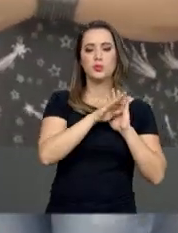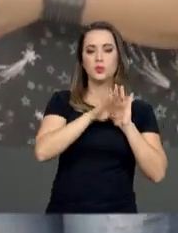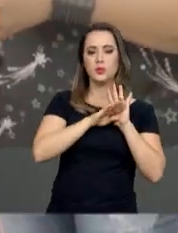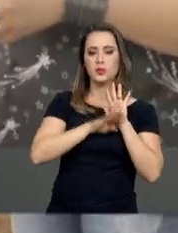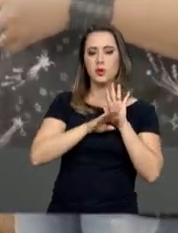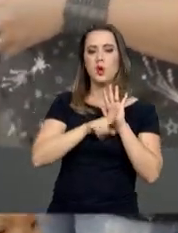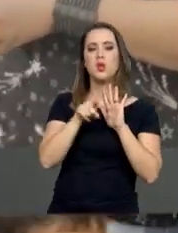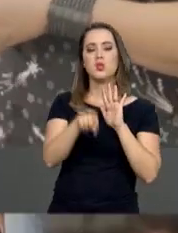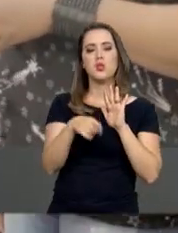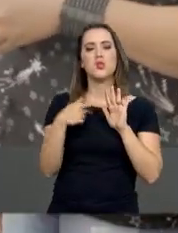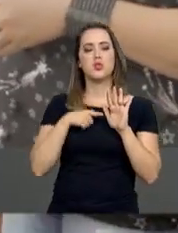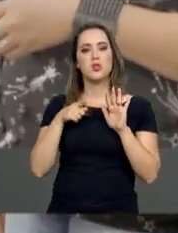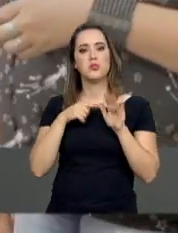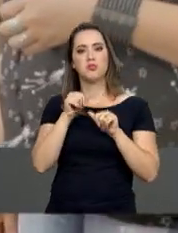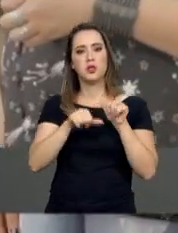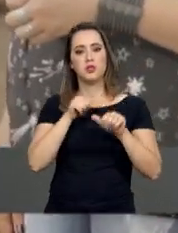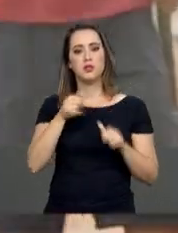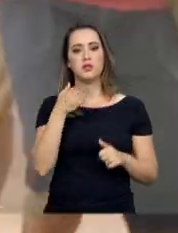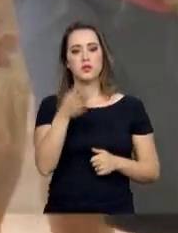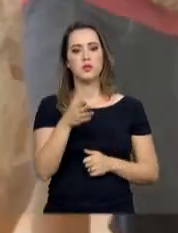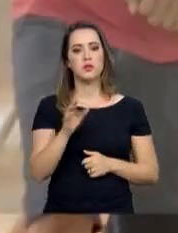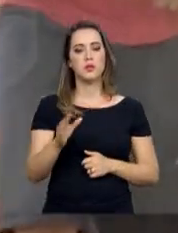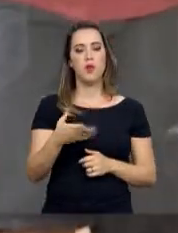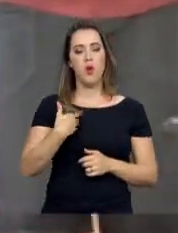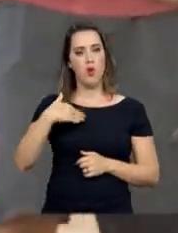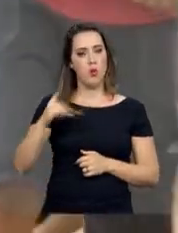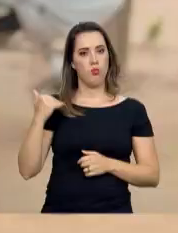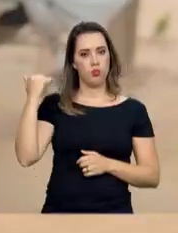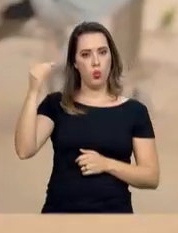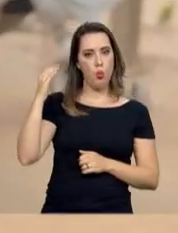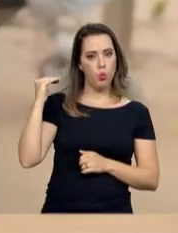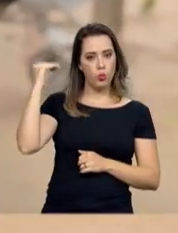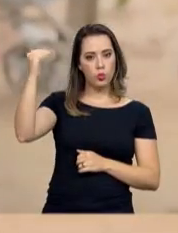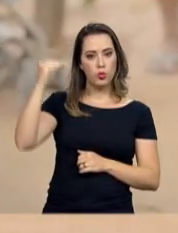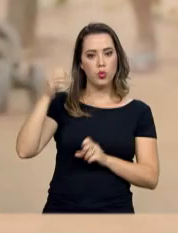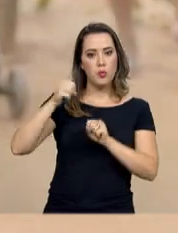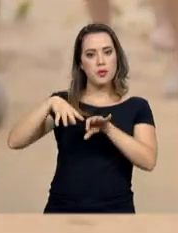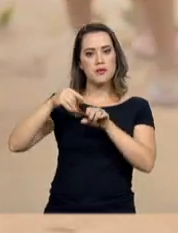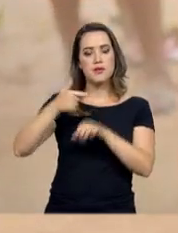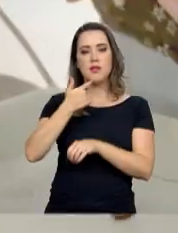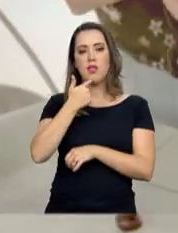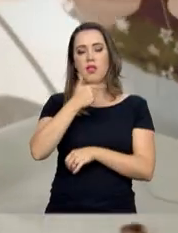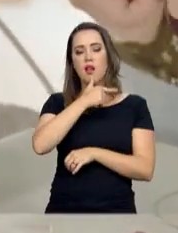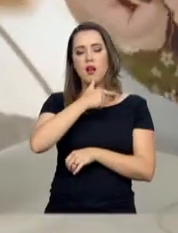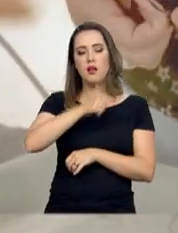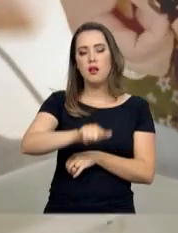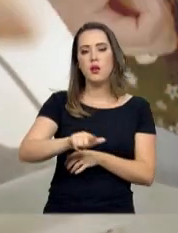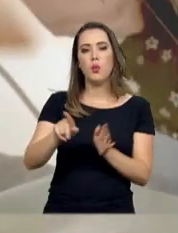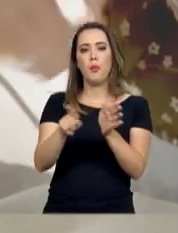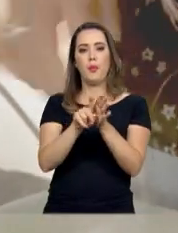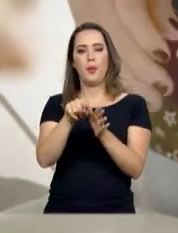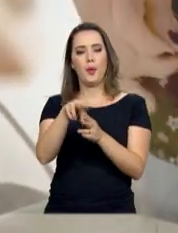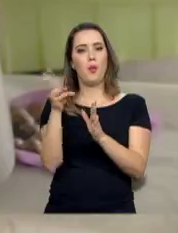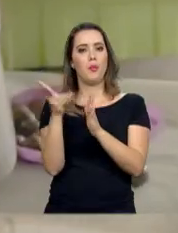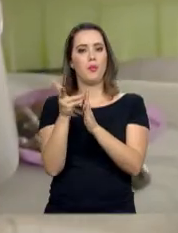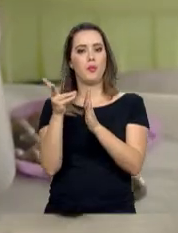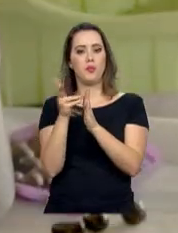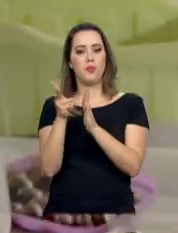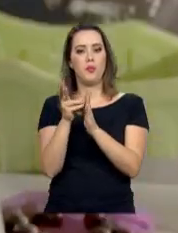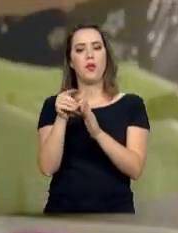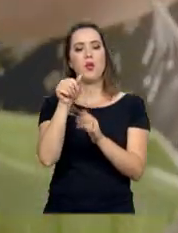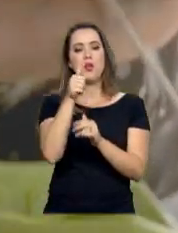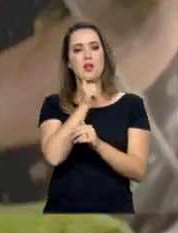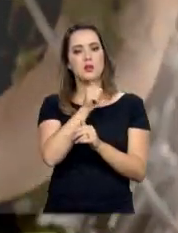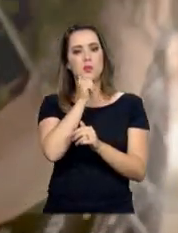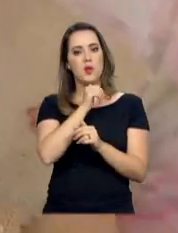premiado ganha forma. Lá, os mais velhos ensinam aos mais jovens a língua terena. E mulheres indígenas se reúnem em torno de uma mesa